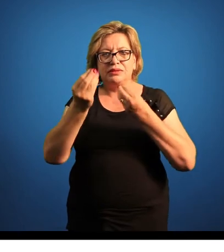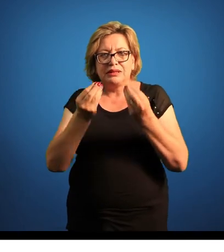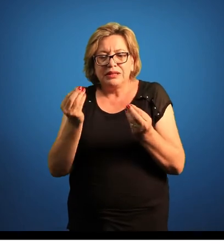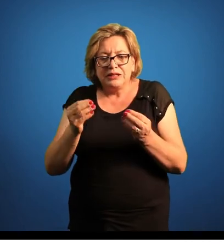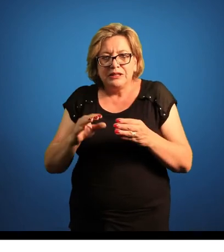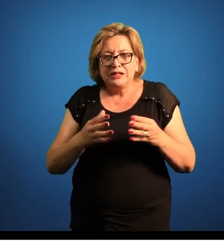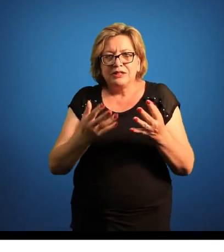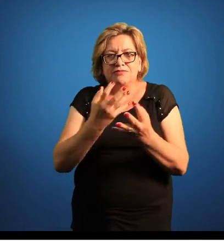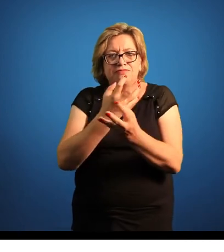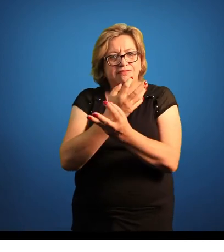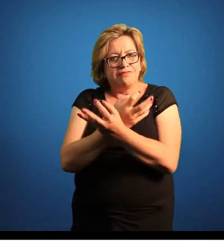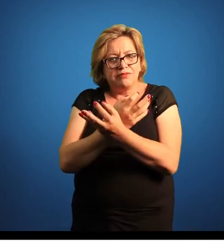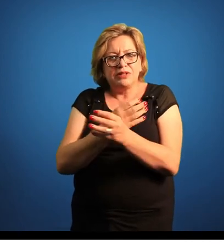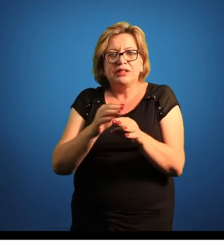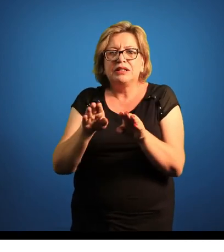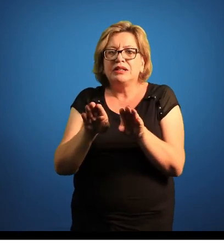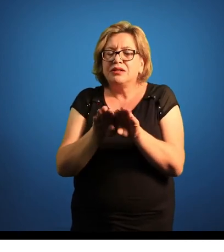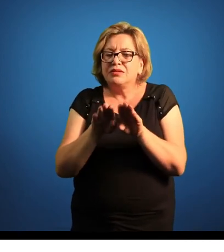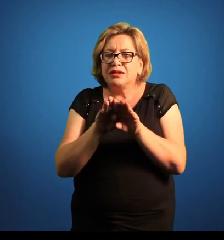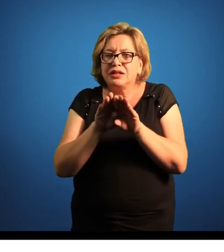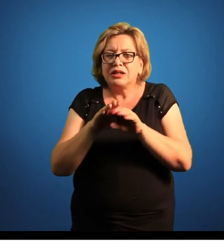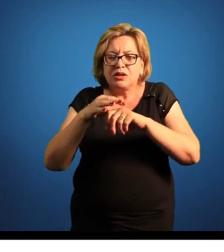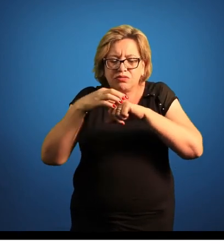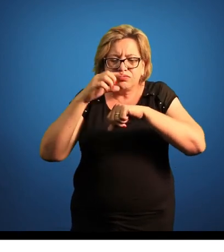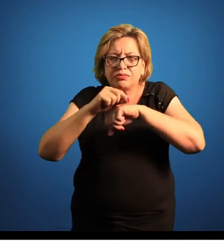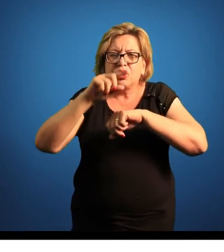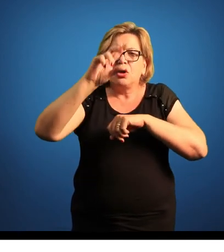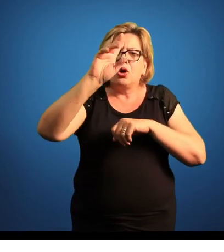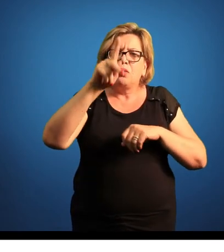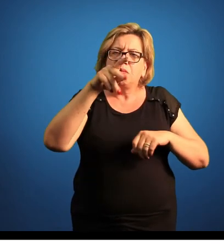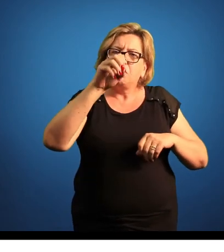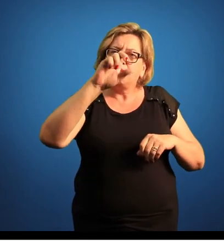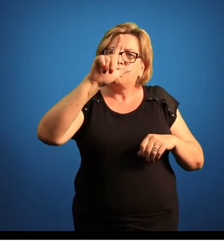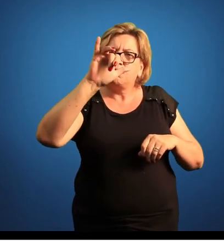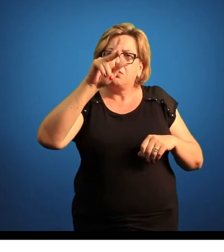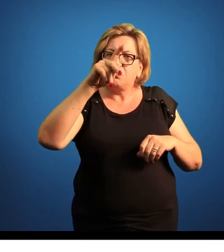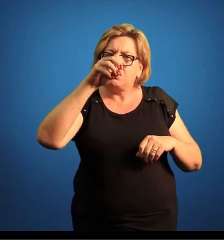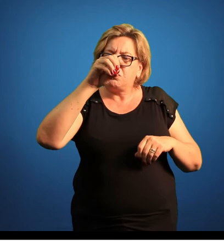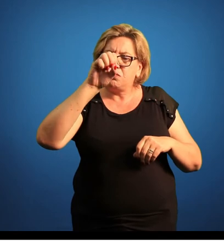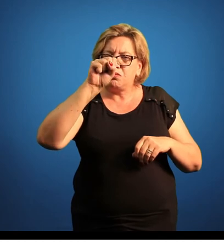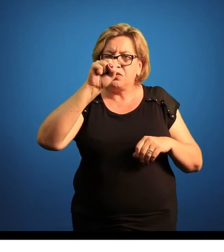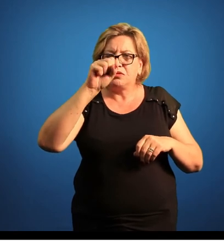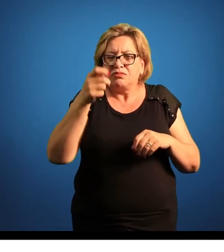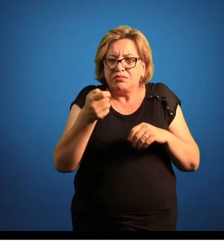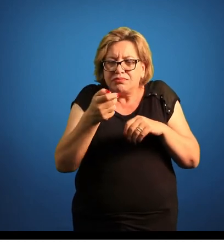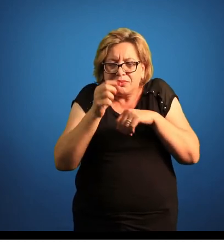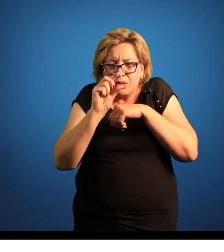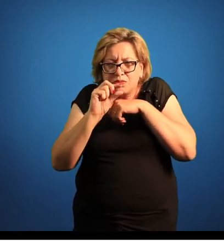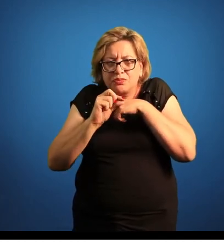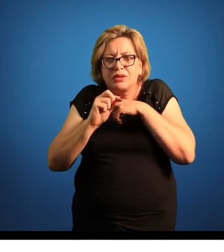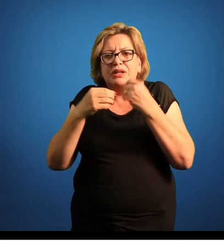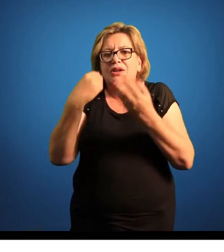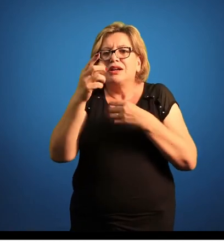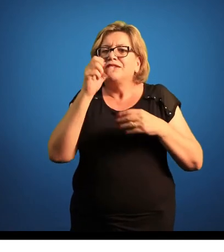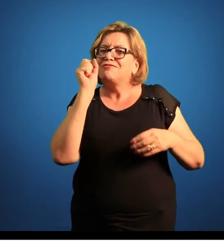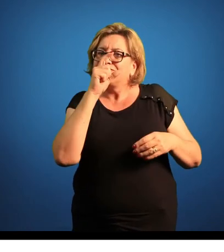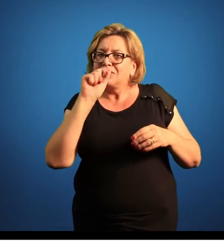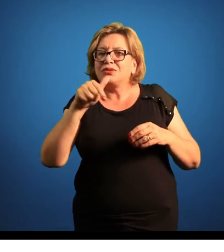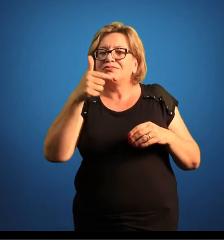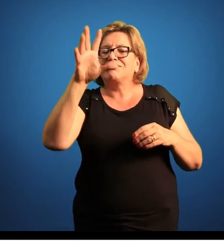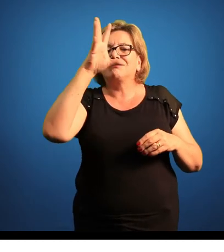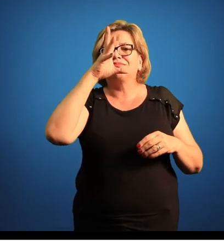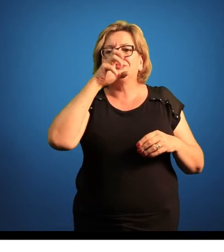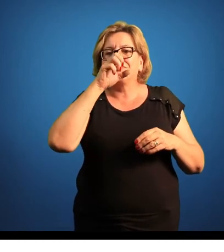pequenos, né? Então, aqui nós temos duas colônias de pólipos bem pequenininhos, uma verde e uma alaranjada, e de forma incrustante, né? Formam